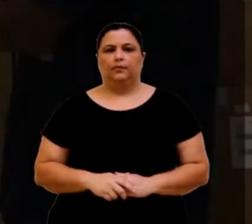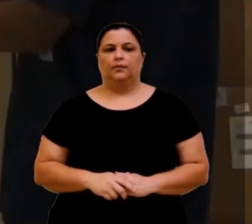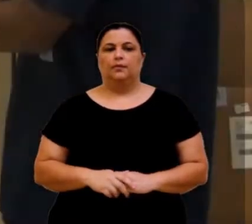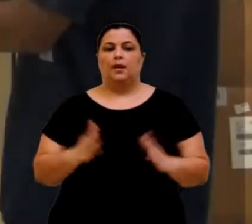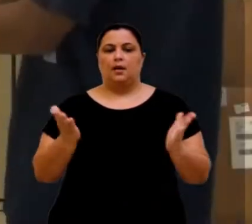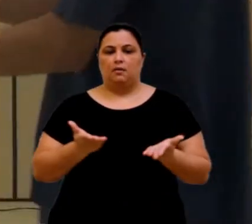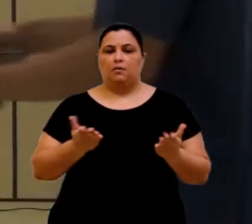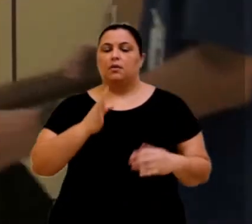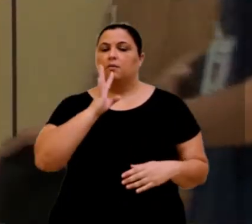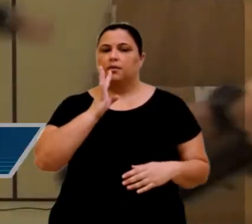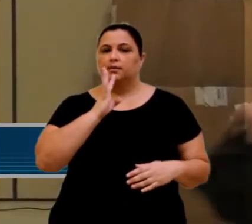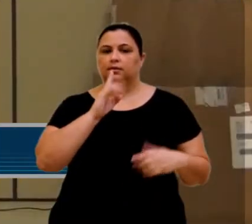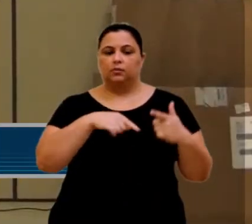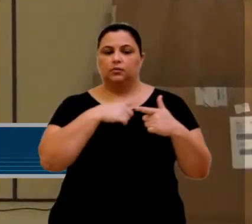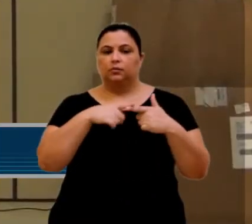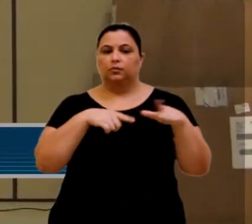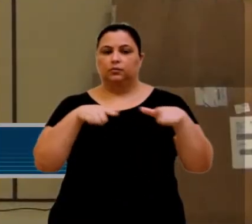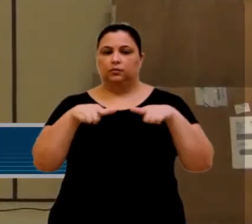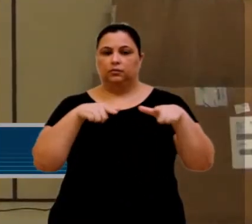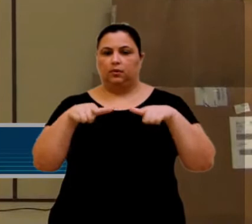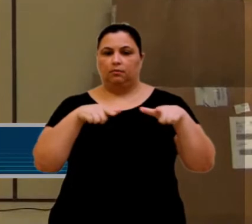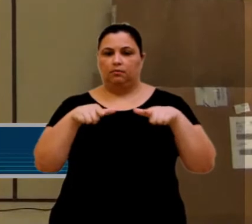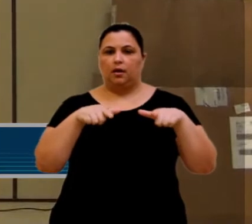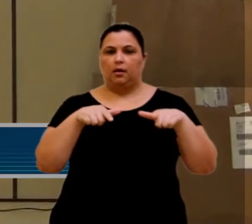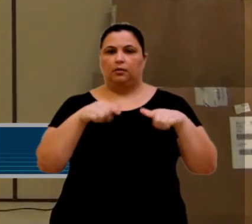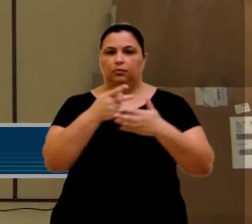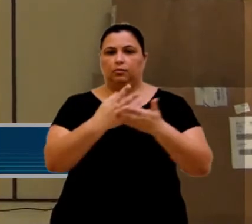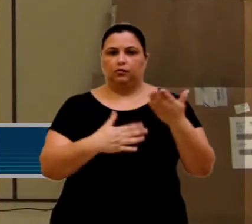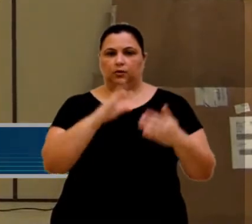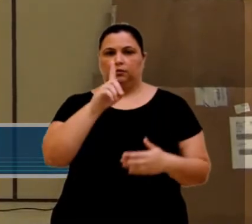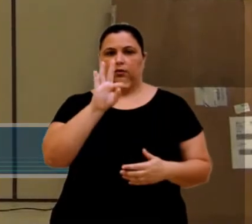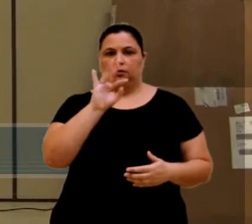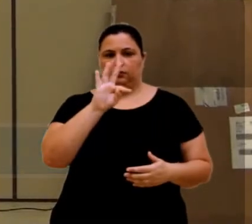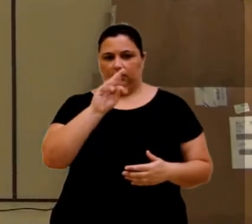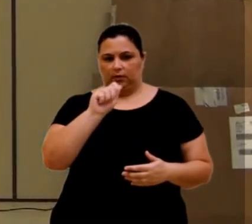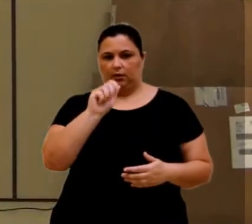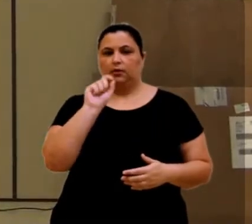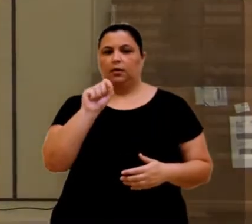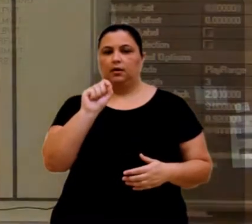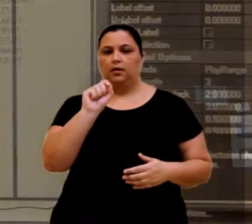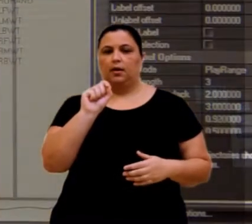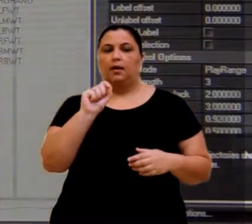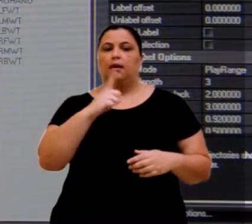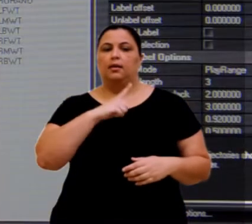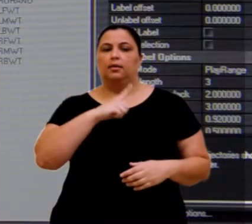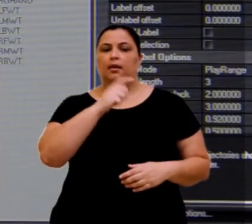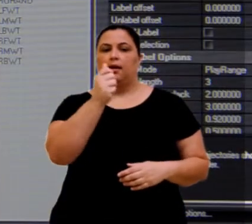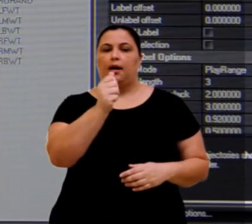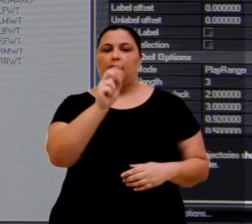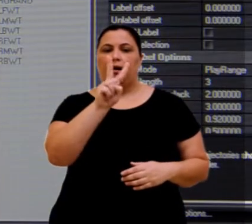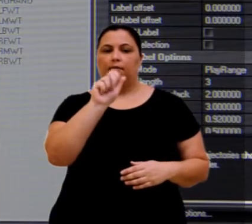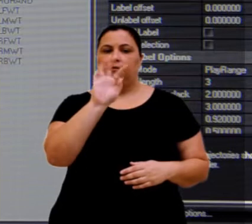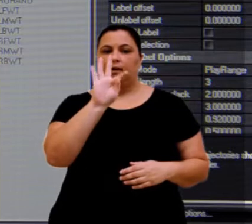Vamos conhecer agora a segunda linha de ação do projeto DETITA. Essa linha de ação propõe a formação de um